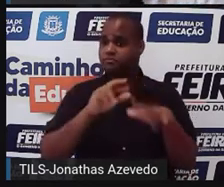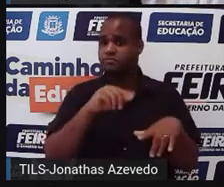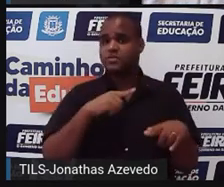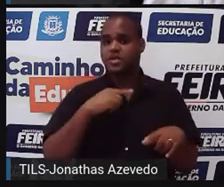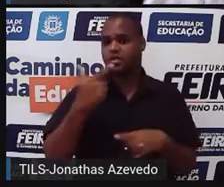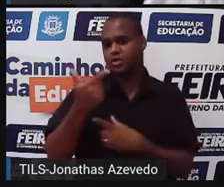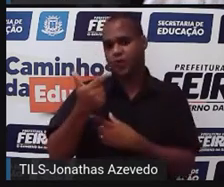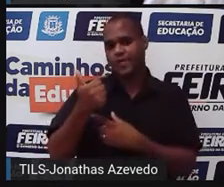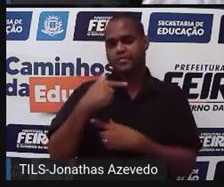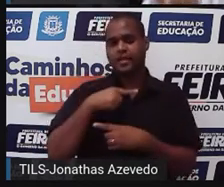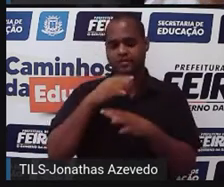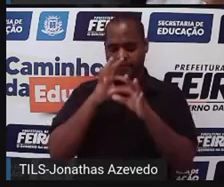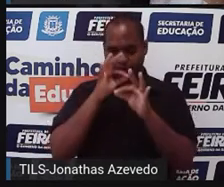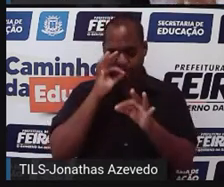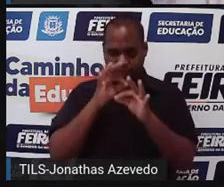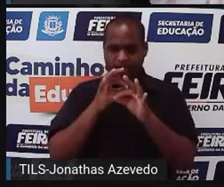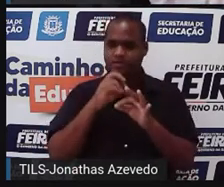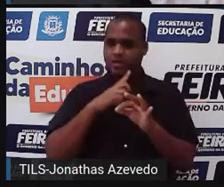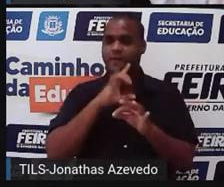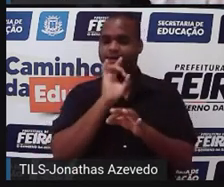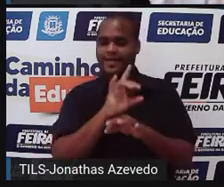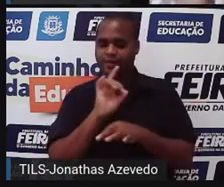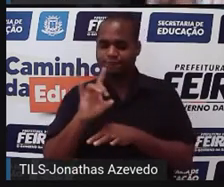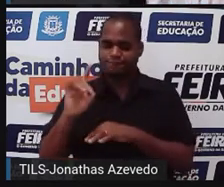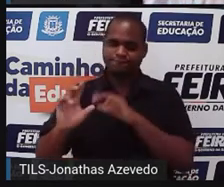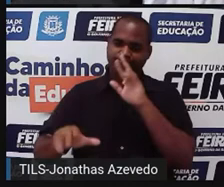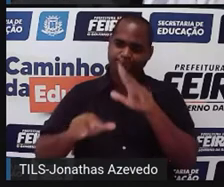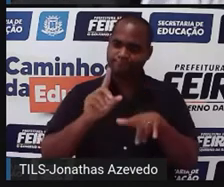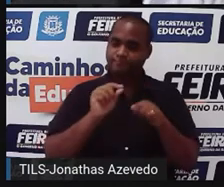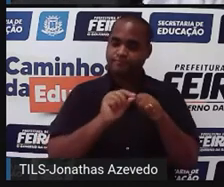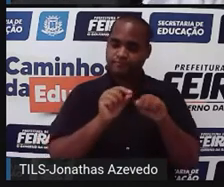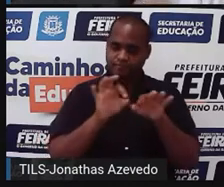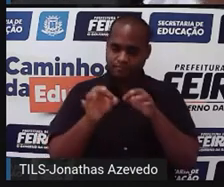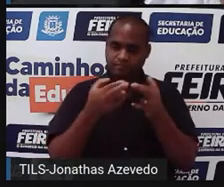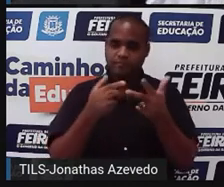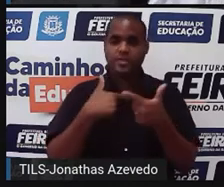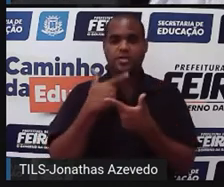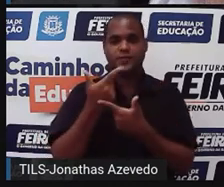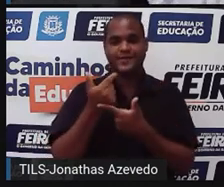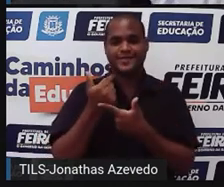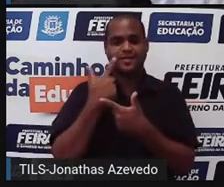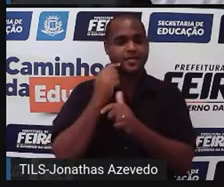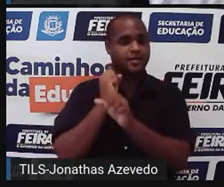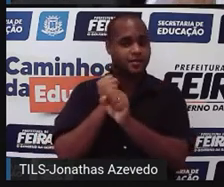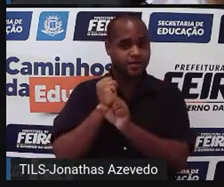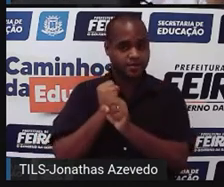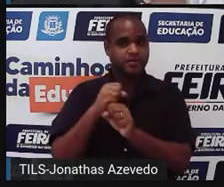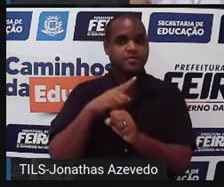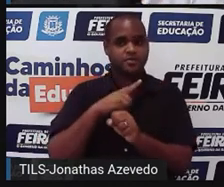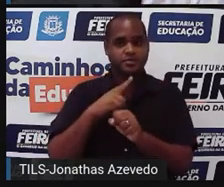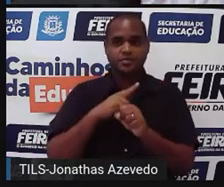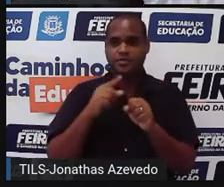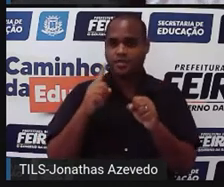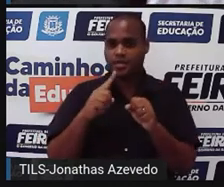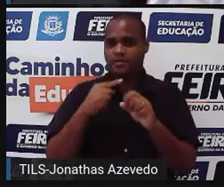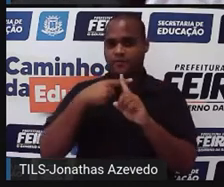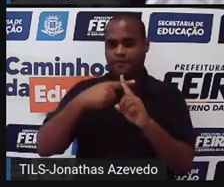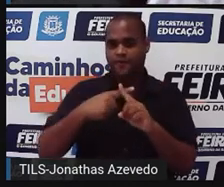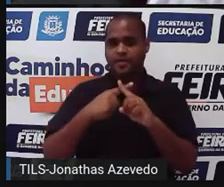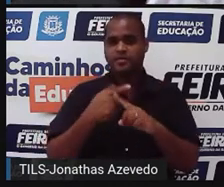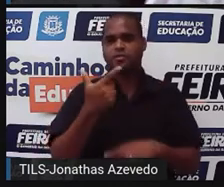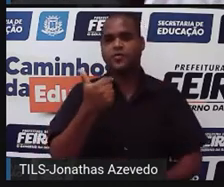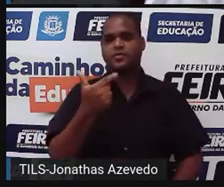doze canudos, então cada cubo que eu fizer vai ter doze canudos, então vai ficar quantidade de cubos vezes doze.